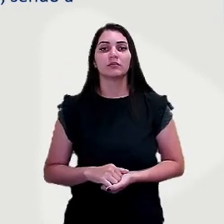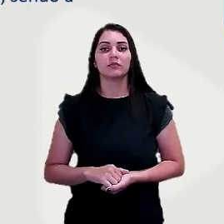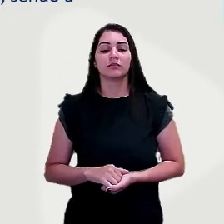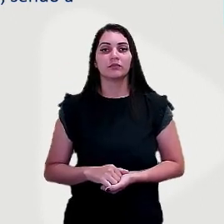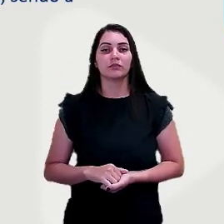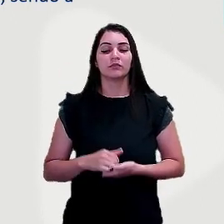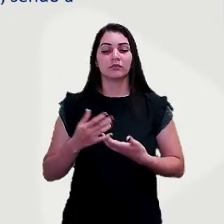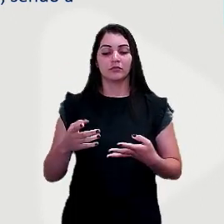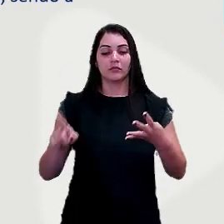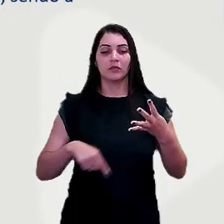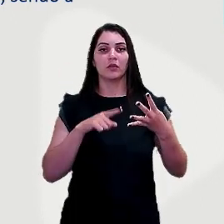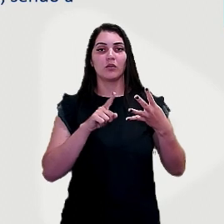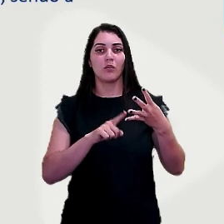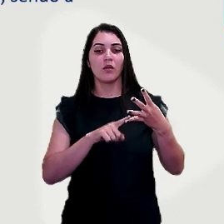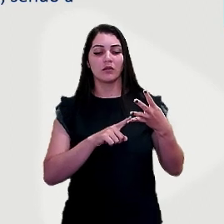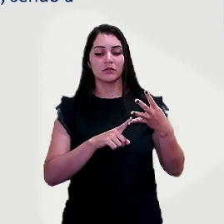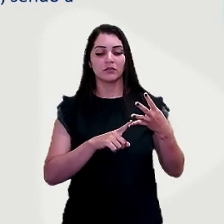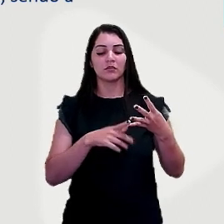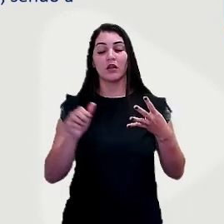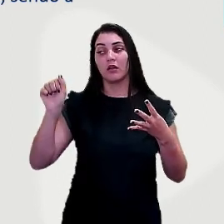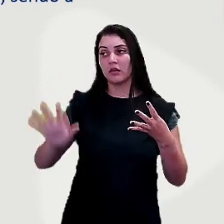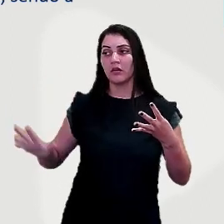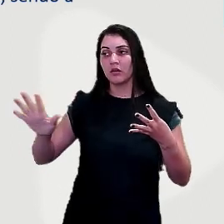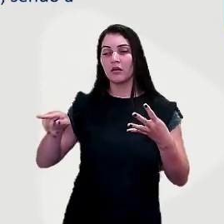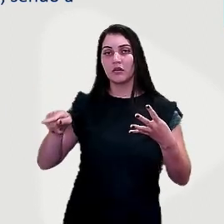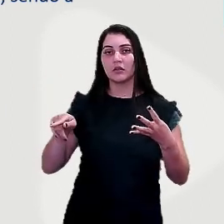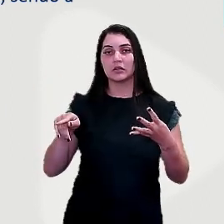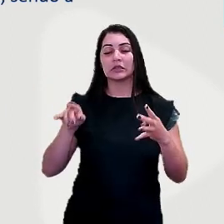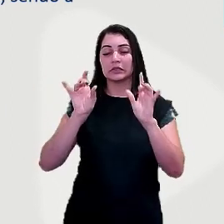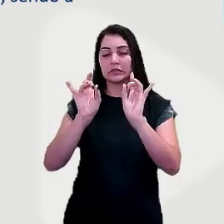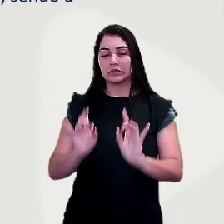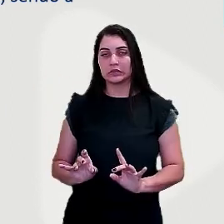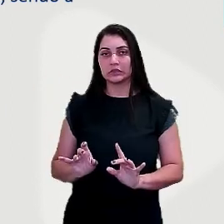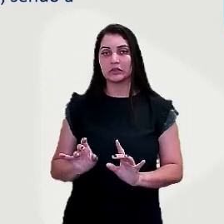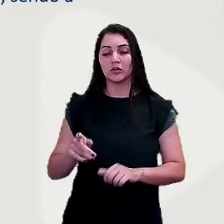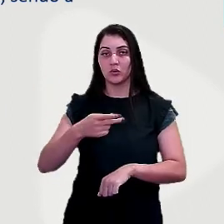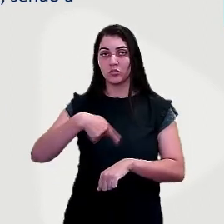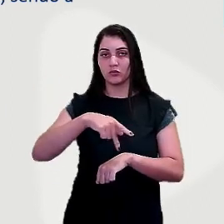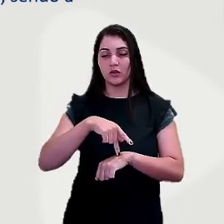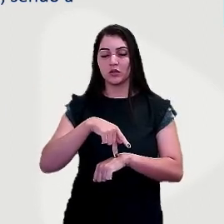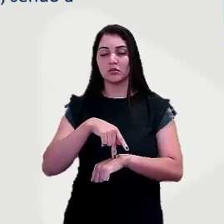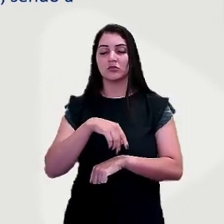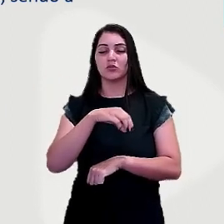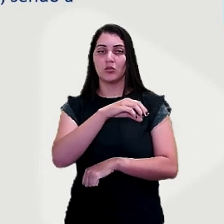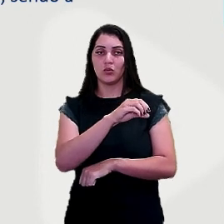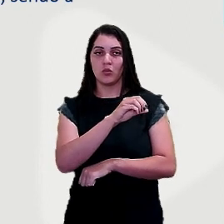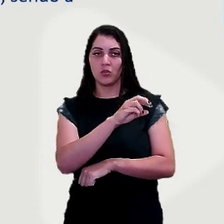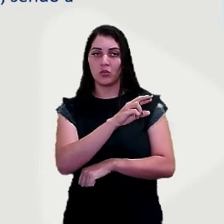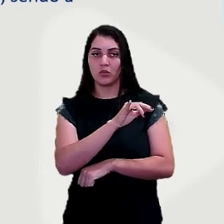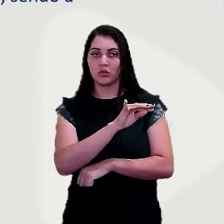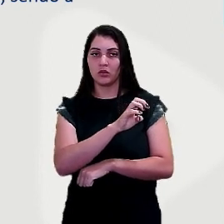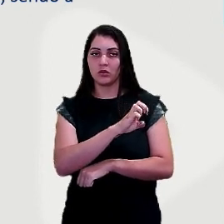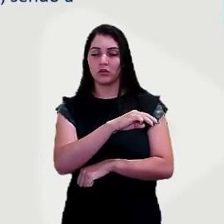A quarta proposição, a Ásia, em especial, os países do Oriente Médio, é responsável